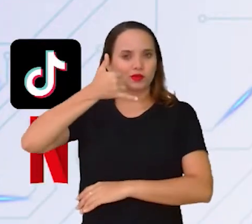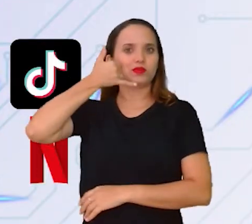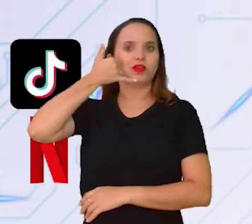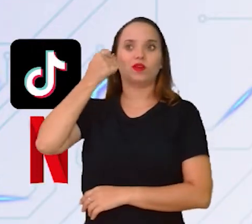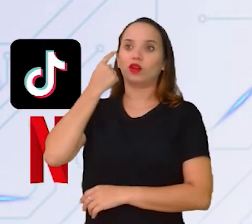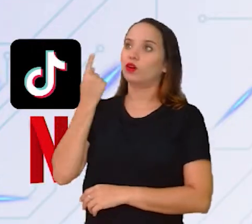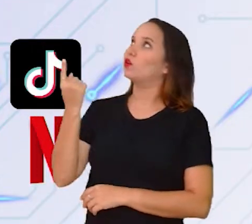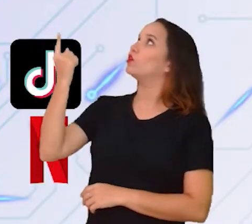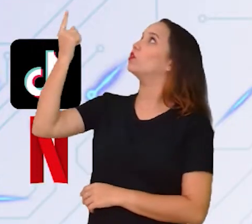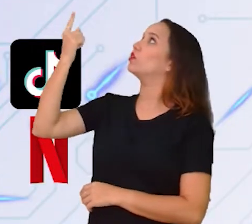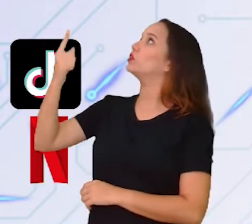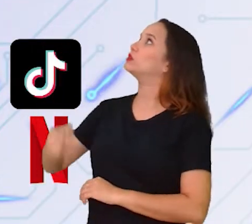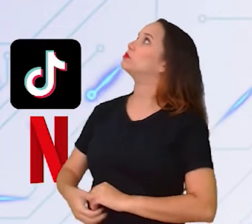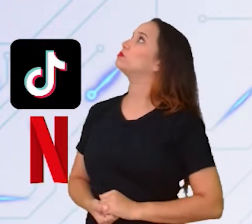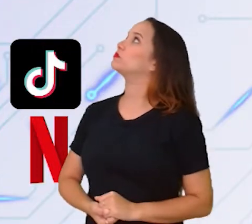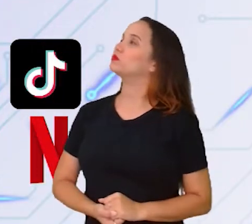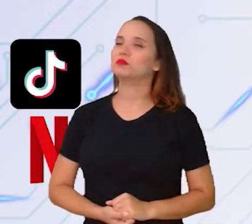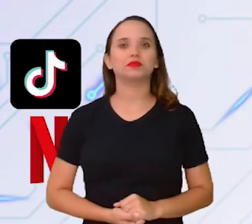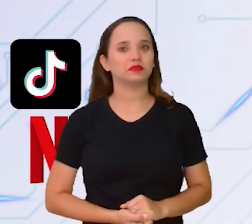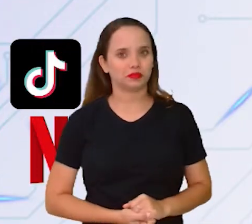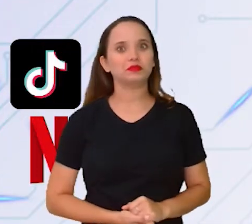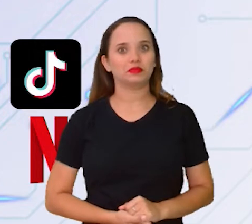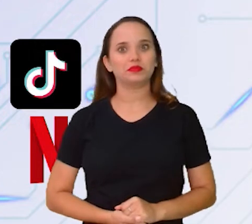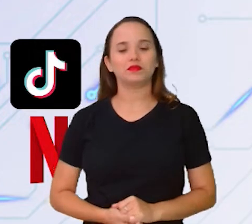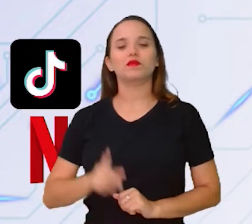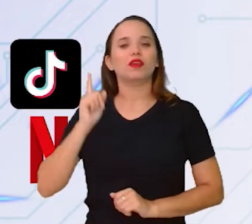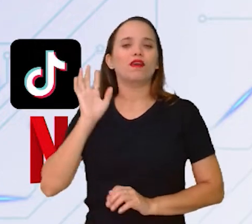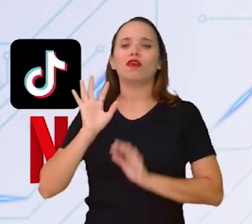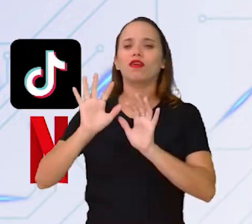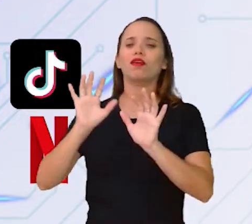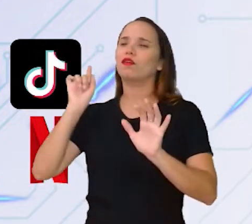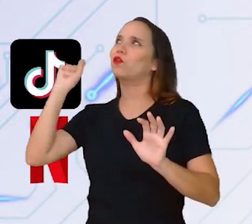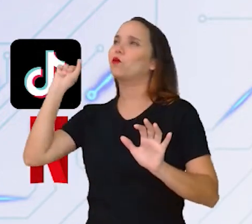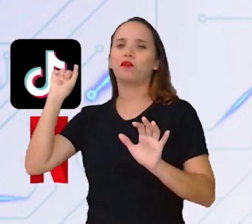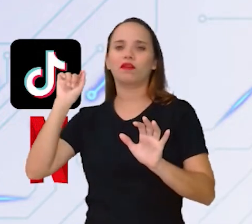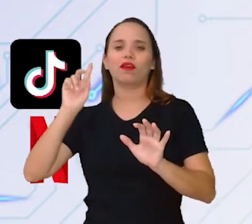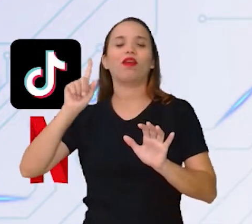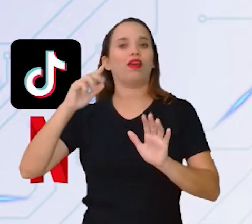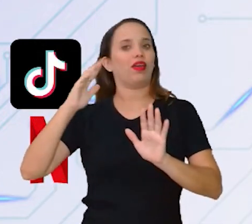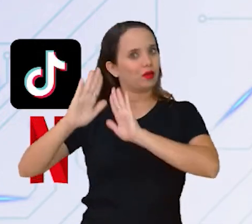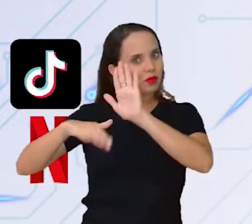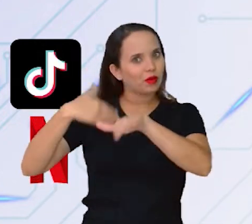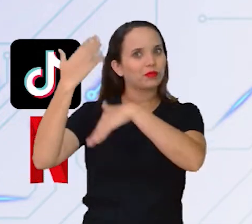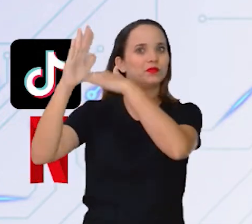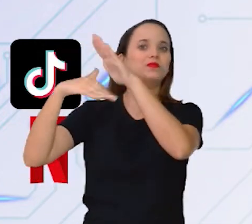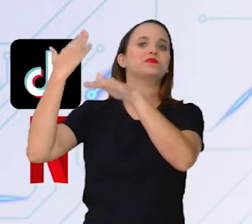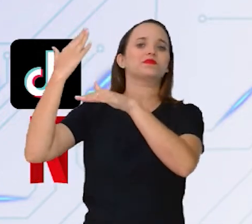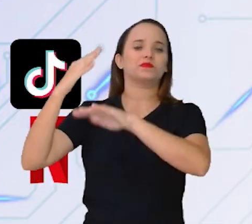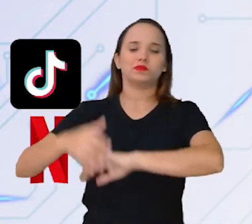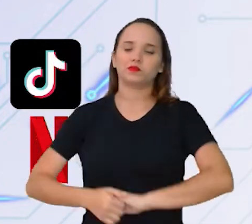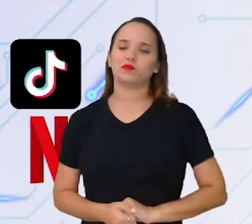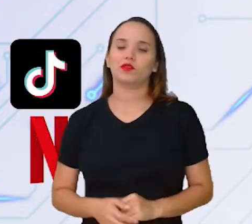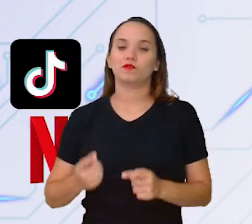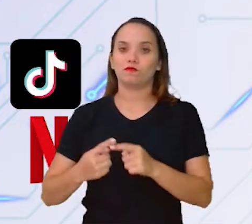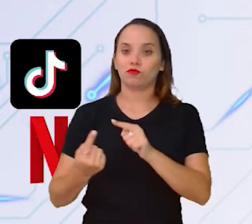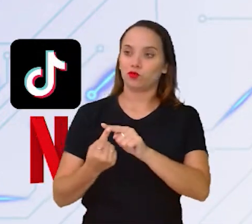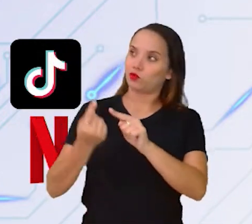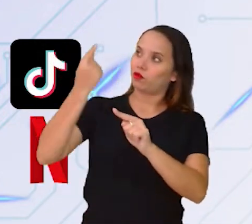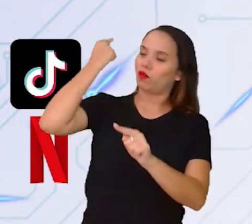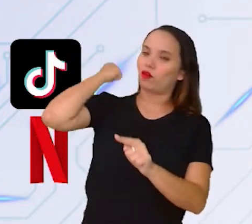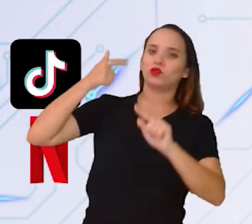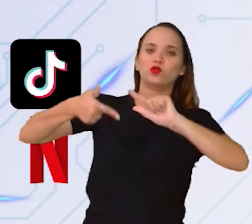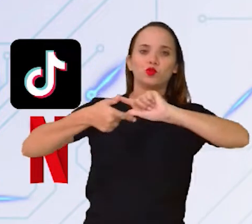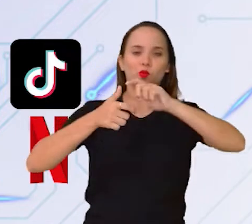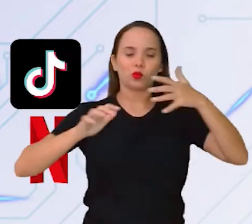gente vê um celular. Então, a gente já vê essa evolução de antigamente para agora, digamos que o moderno, não é isso?